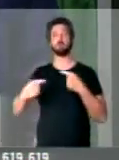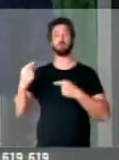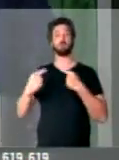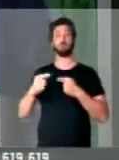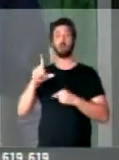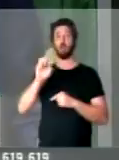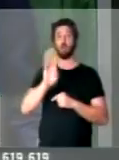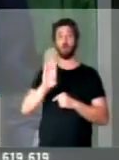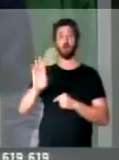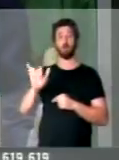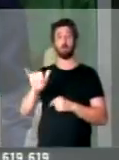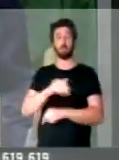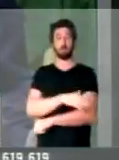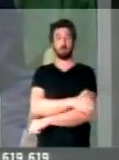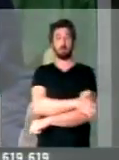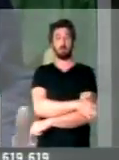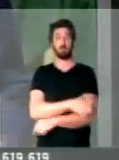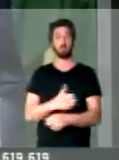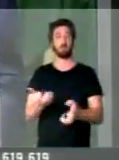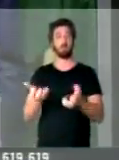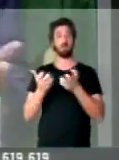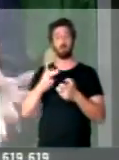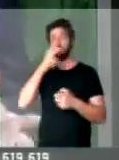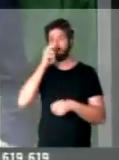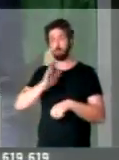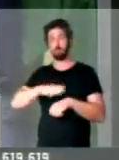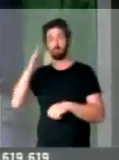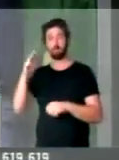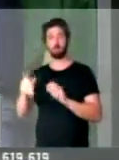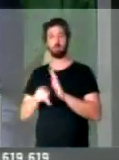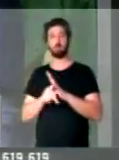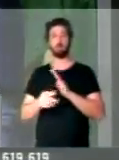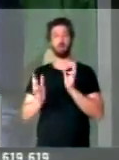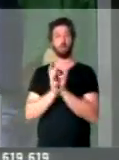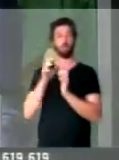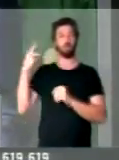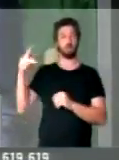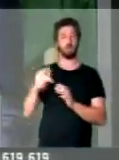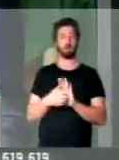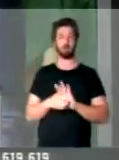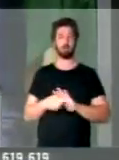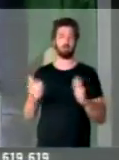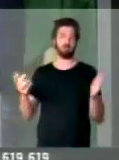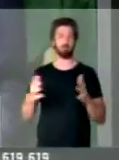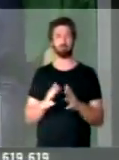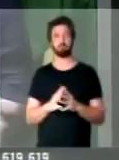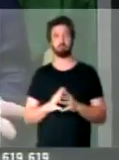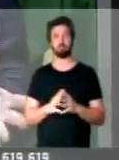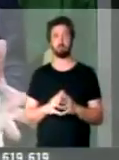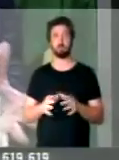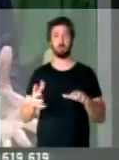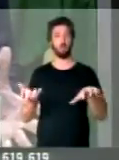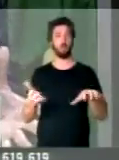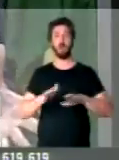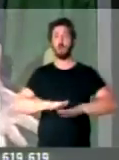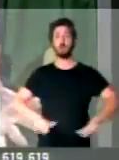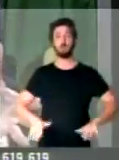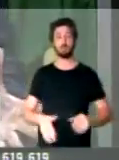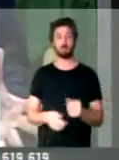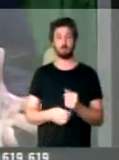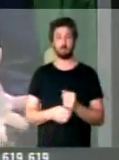legítimo lobby, querendo o fortalecimento das suas categorias. O parlamento é isso.